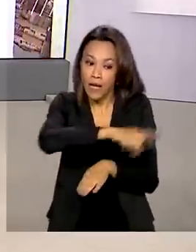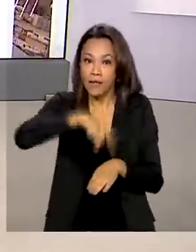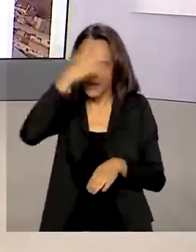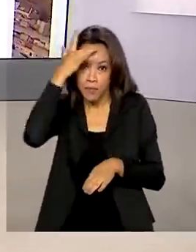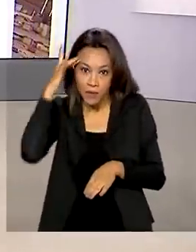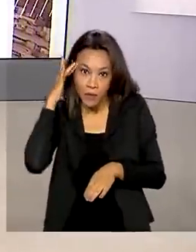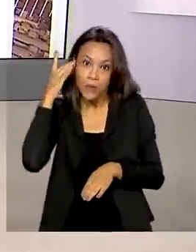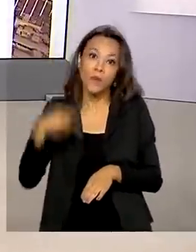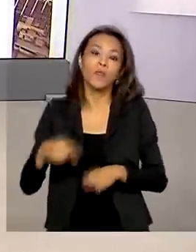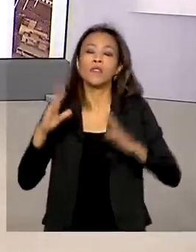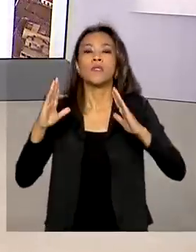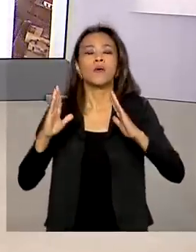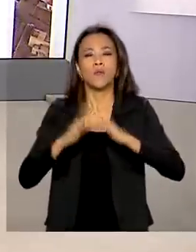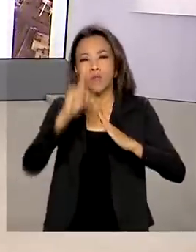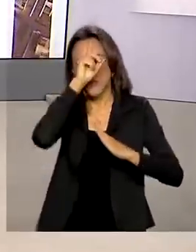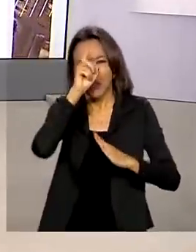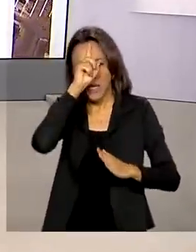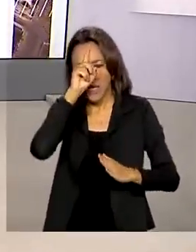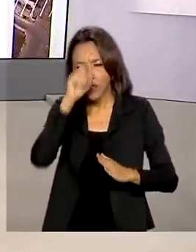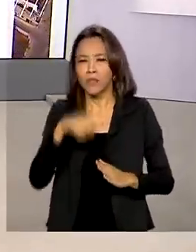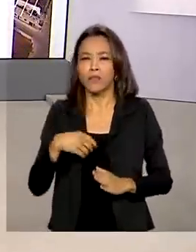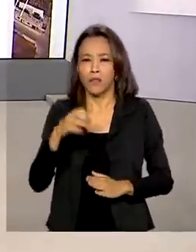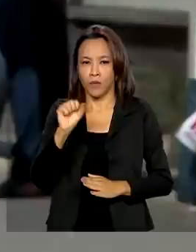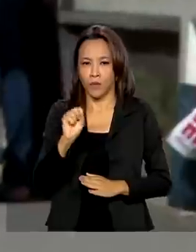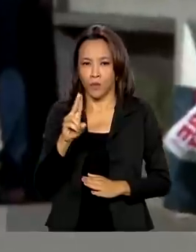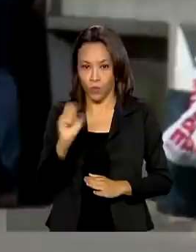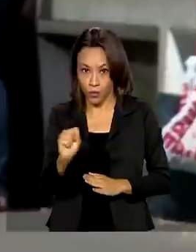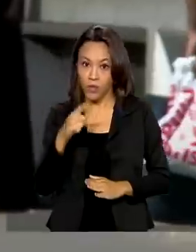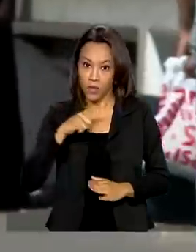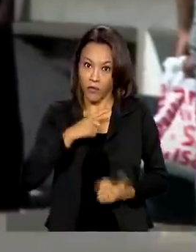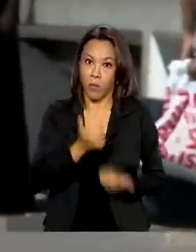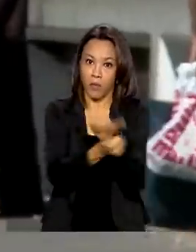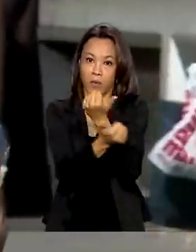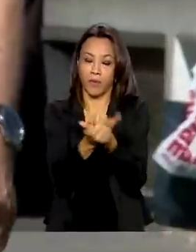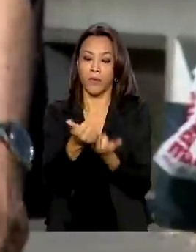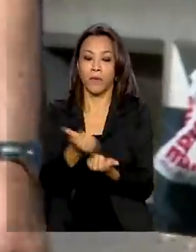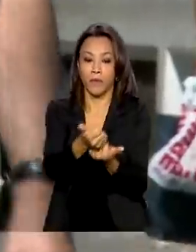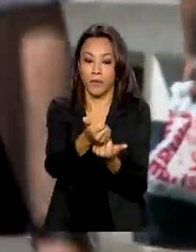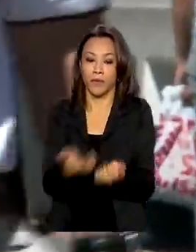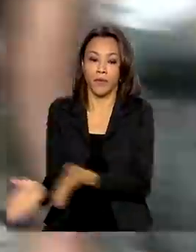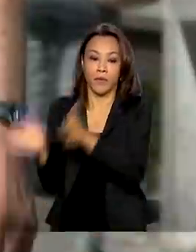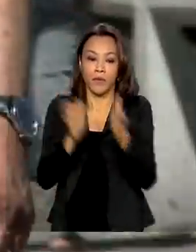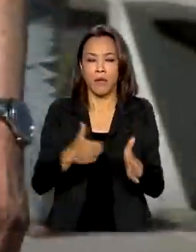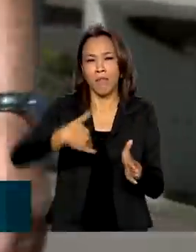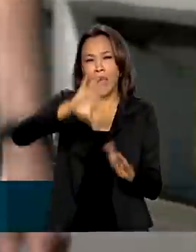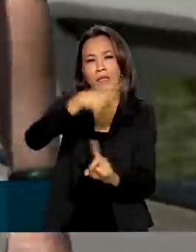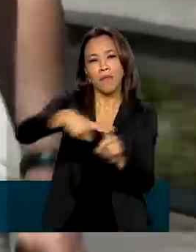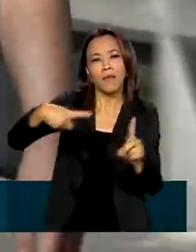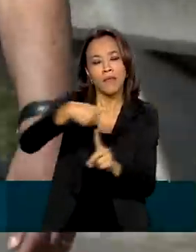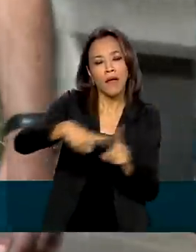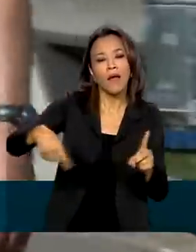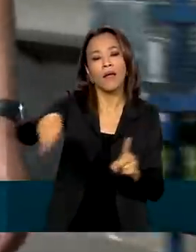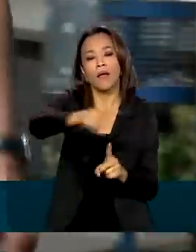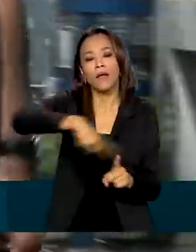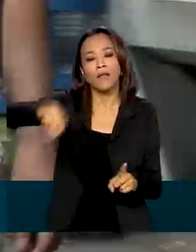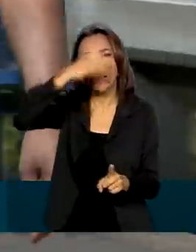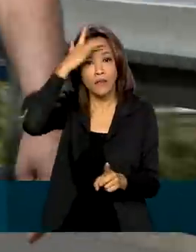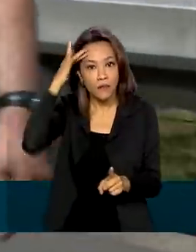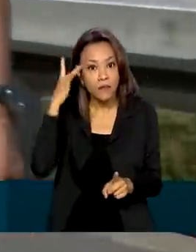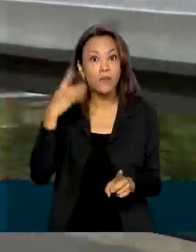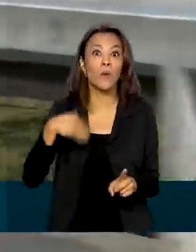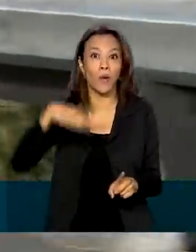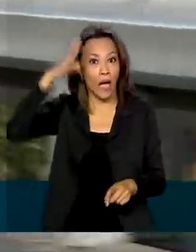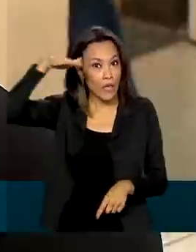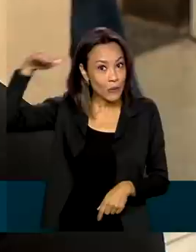atenção primária do SUS ganhou um reforço. Mais da metade da população adulta do país está